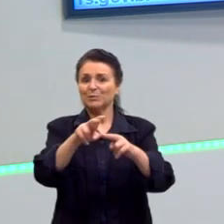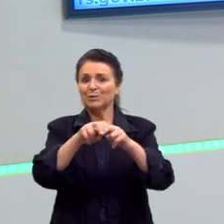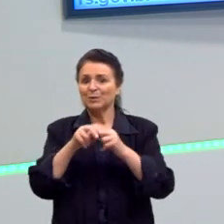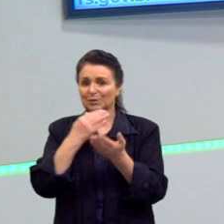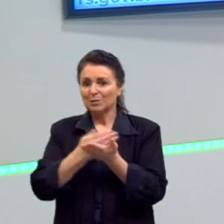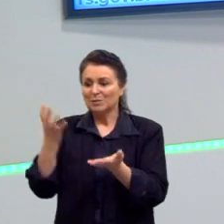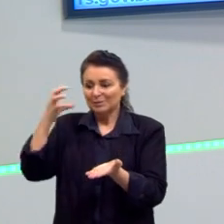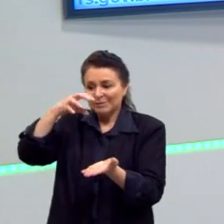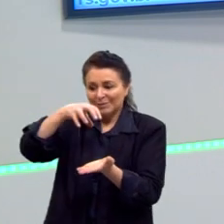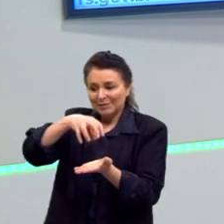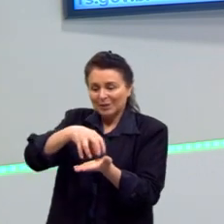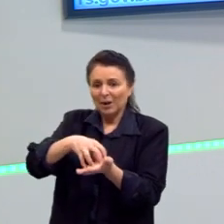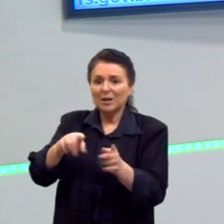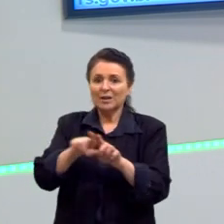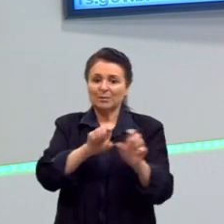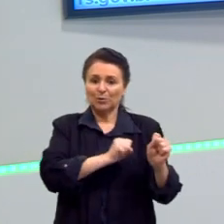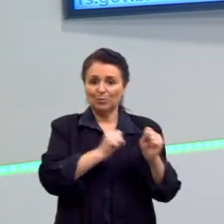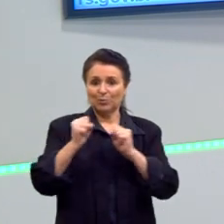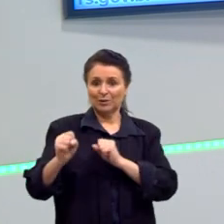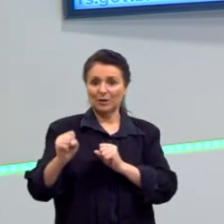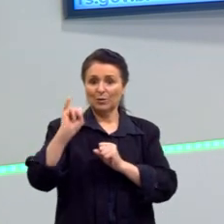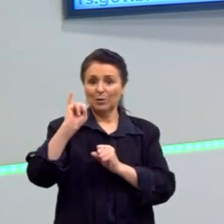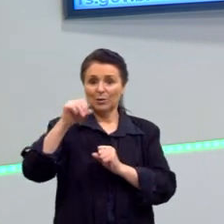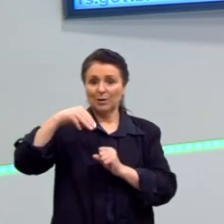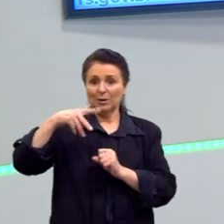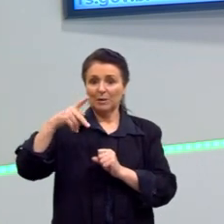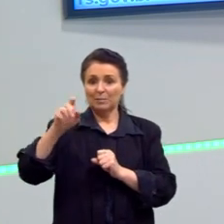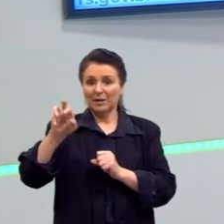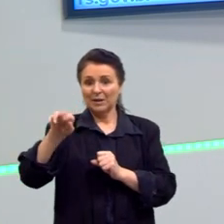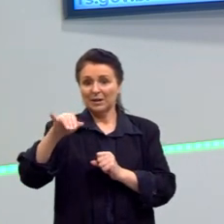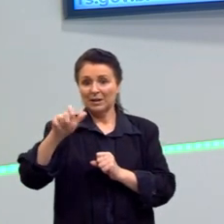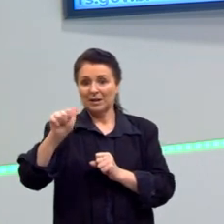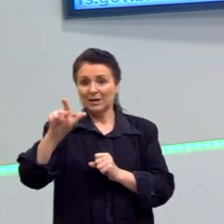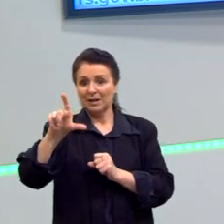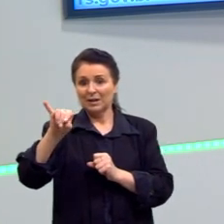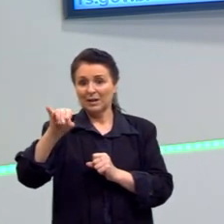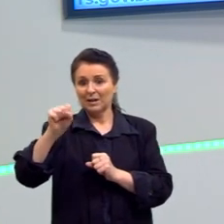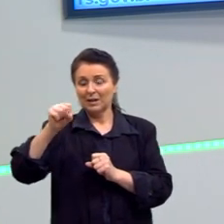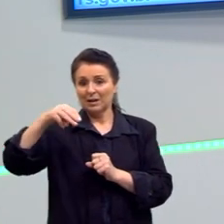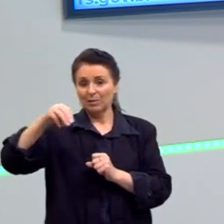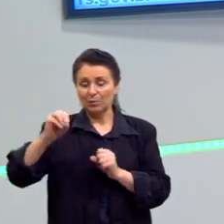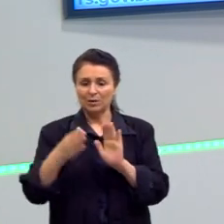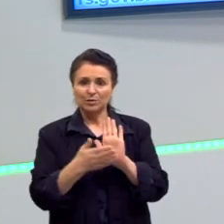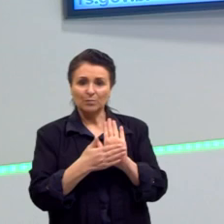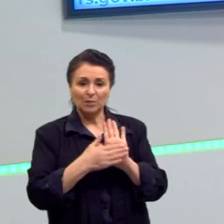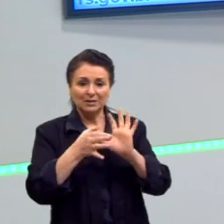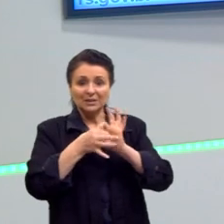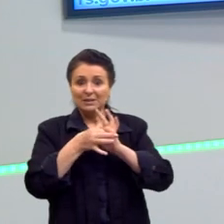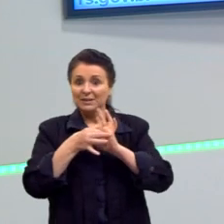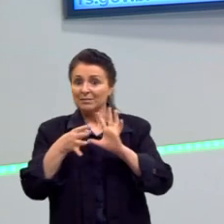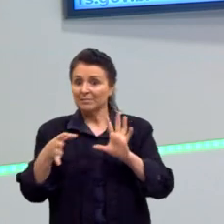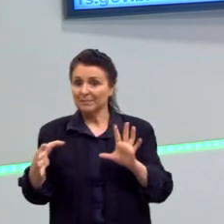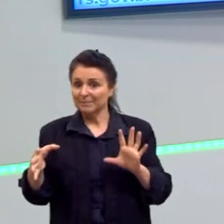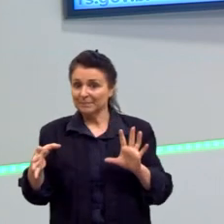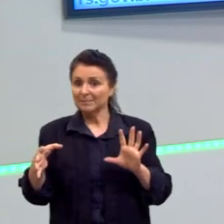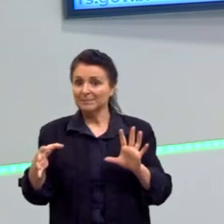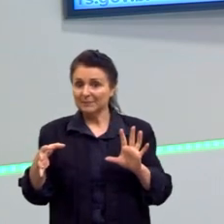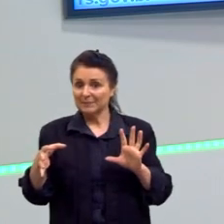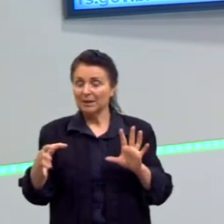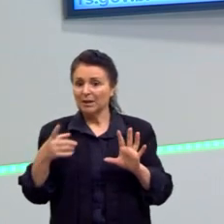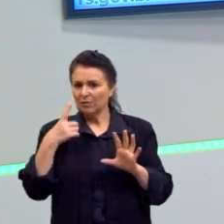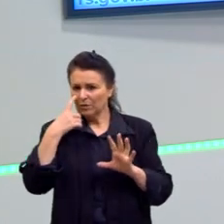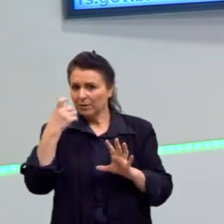imperialismo, etc. algo muito questionável dessas propostas liberais que, teoricamente, foram